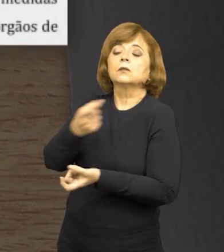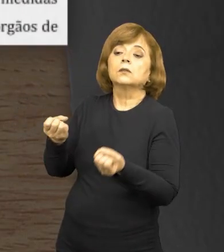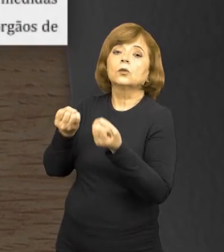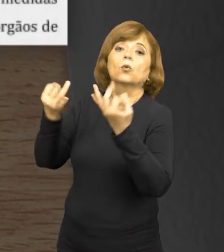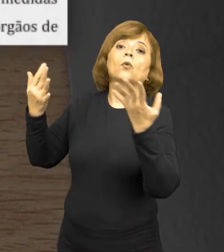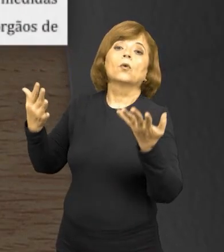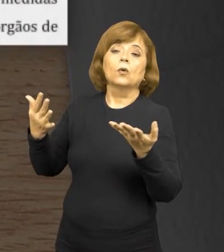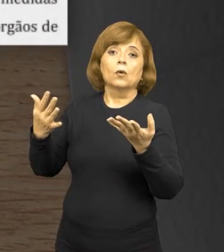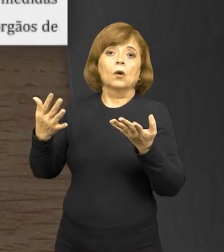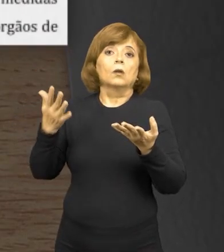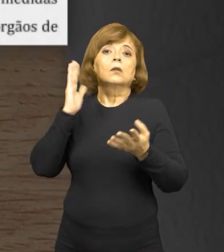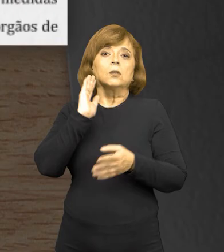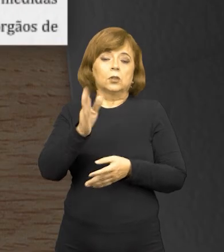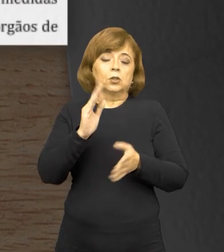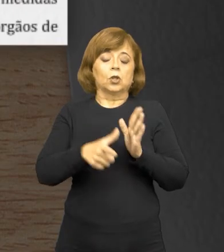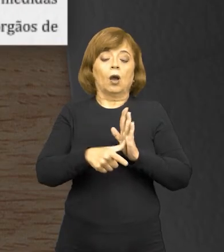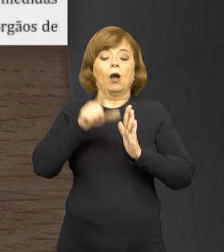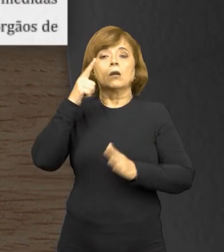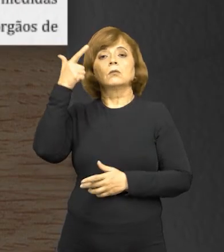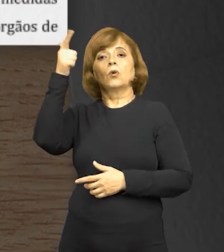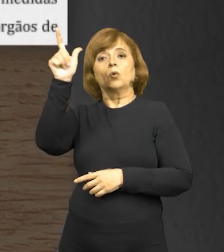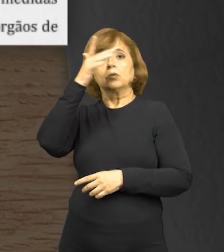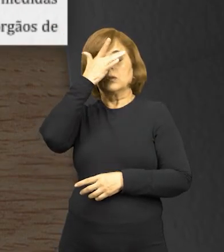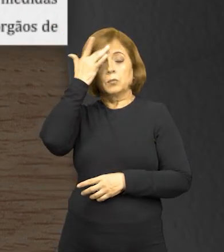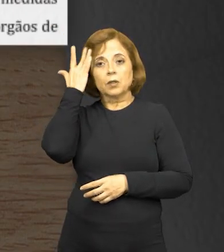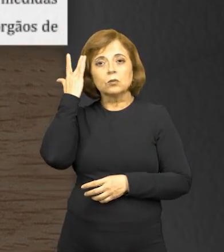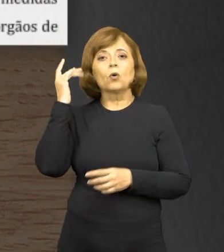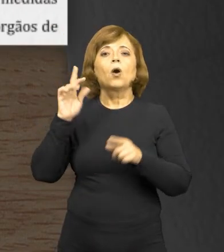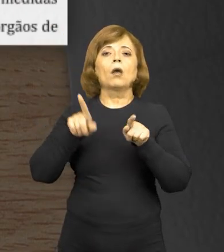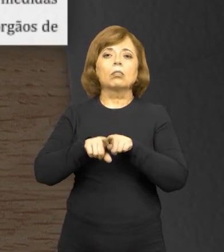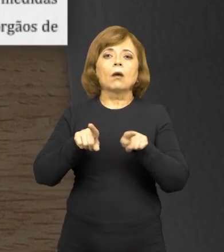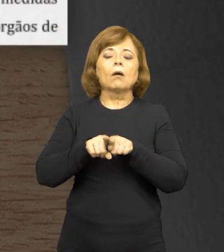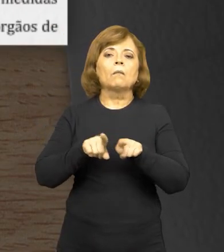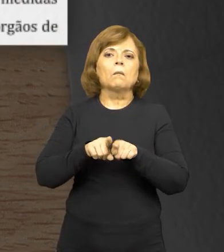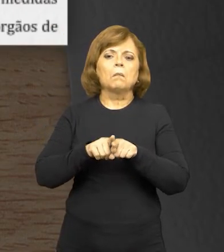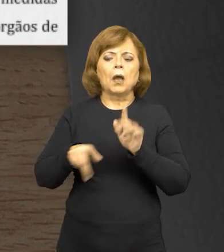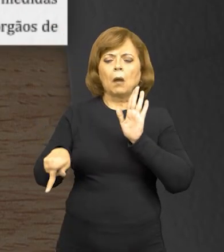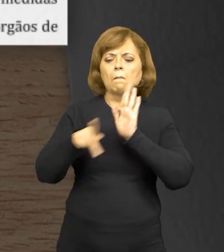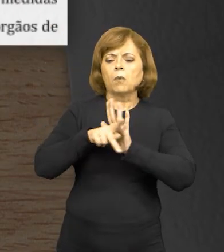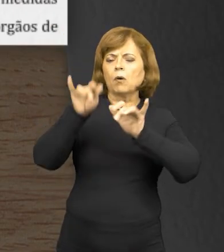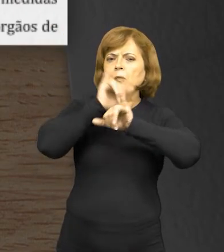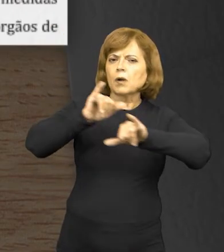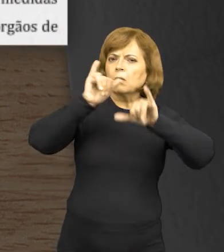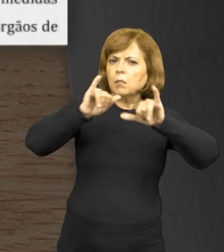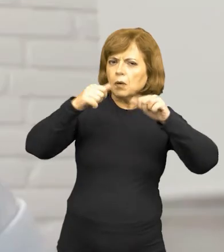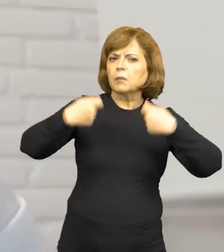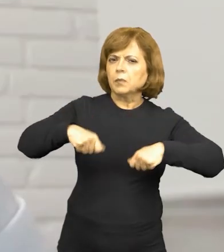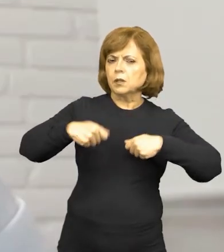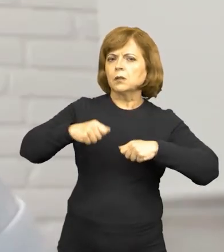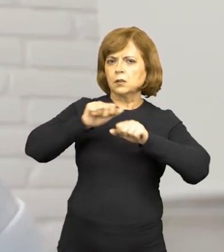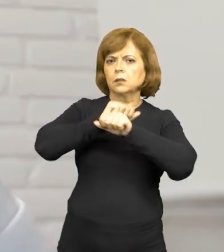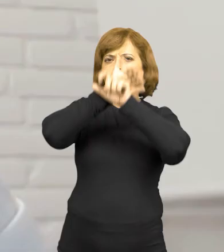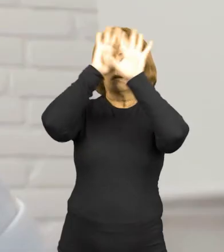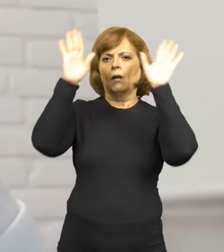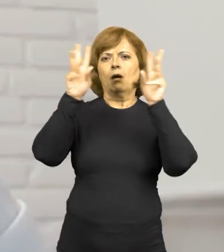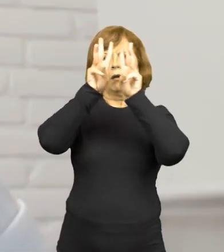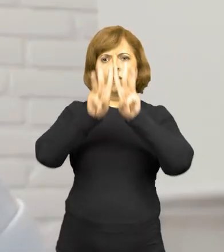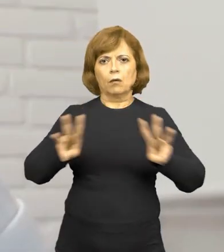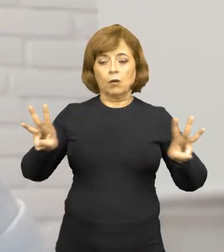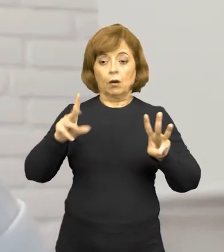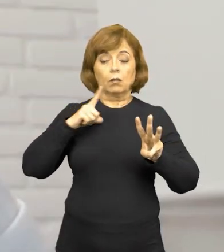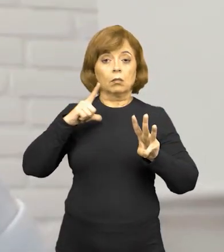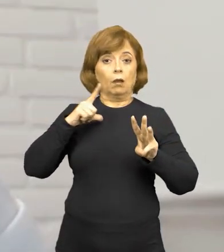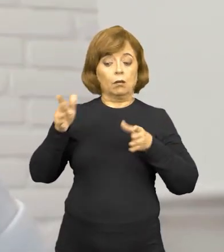levaram a ser vacinadas antes de outras pessoas, bem como dados sobre a própria campanha de vacinação. Esses dados envolvem a